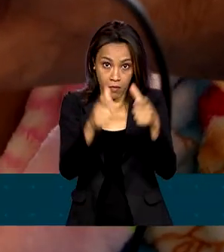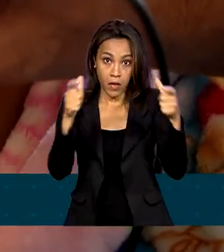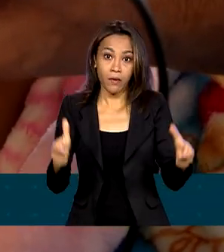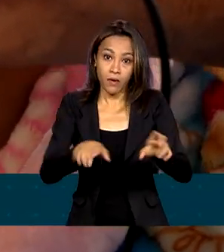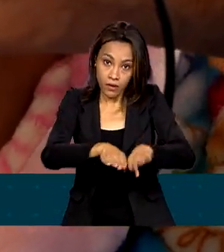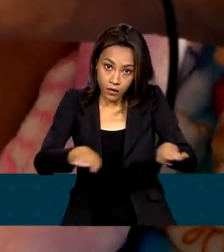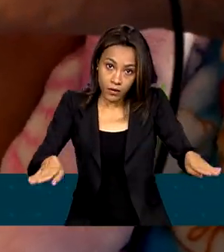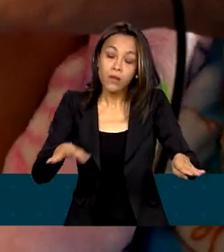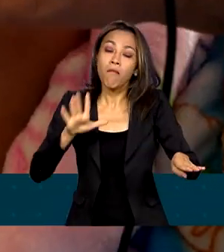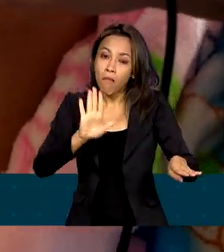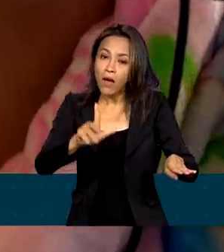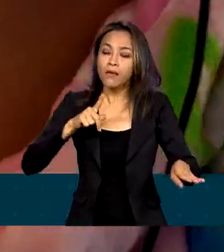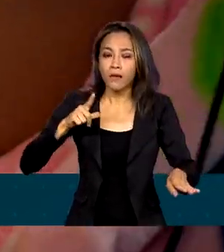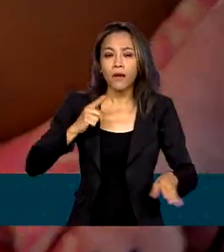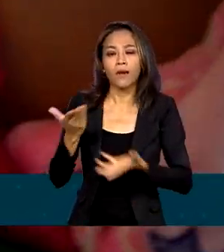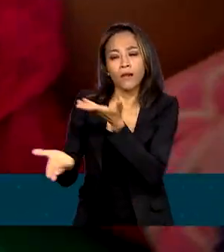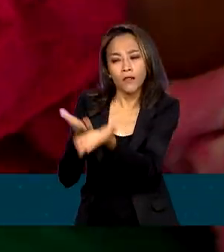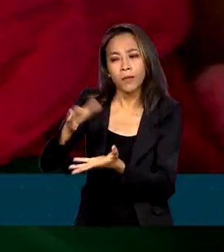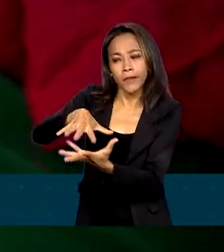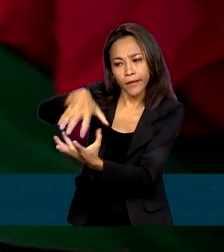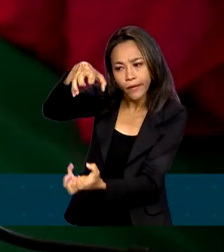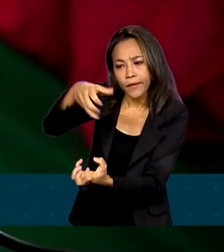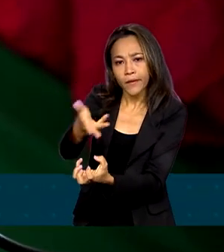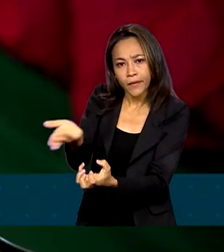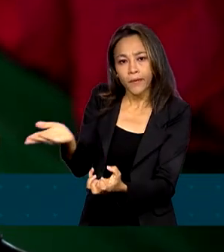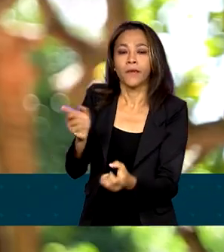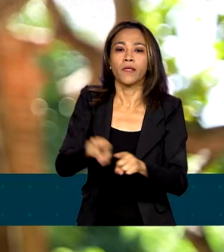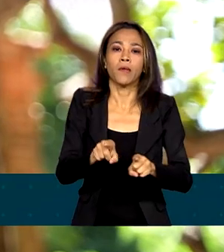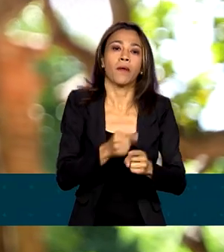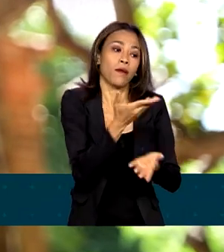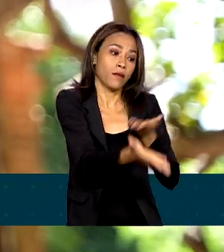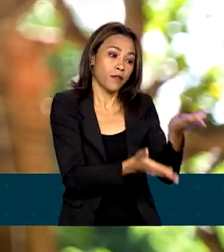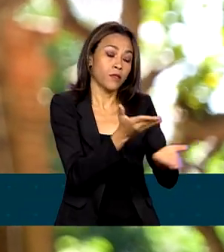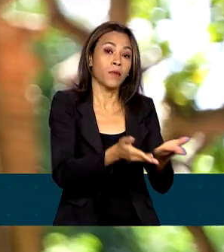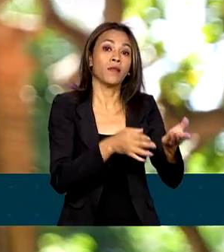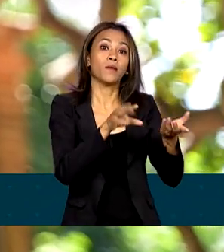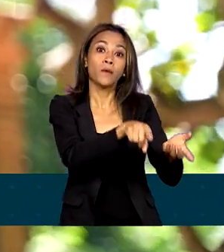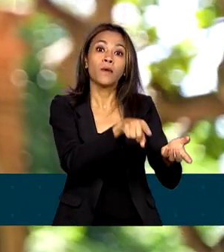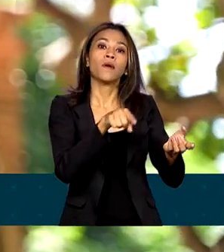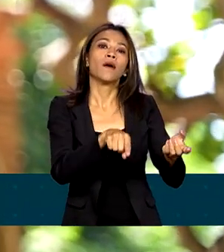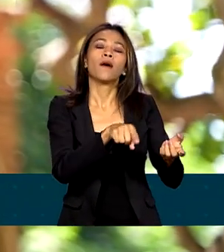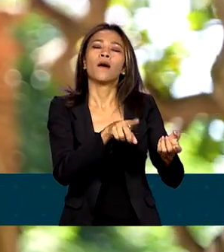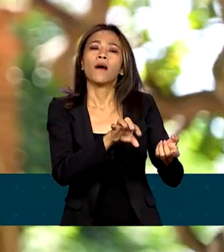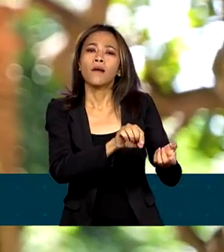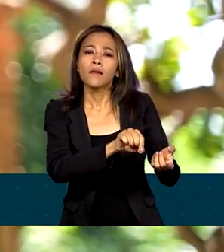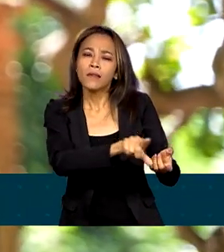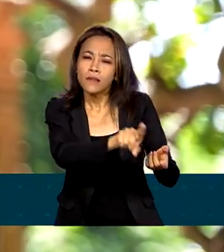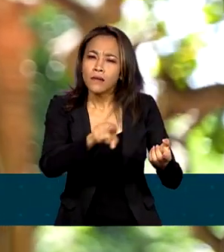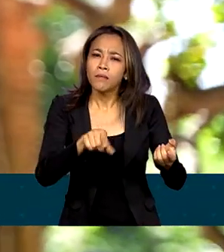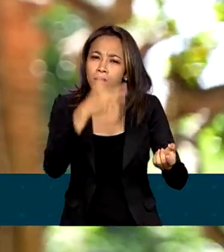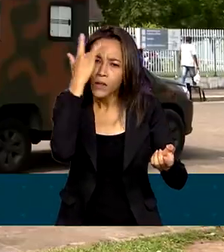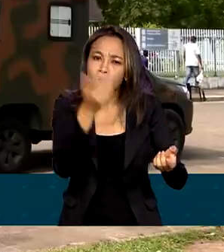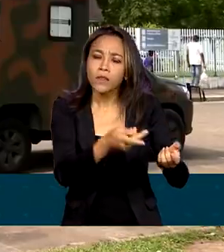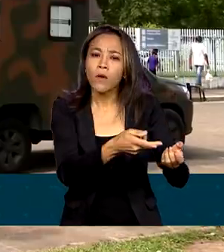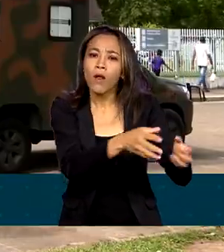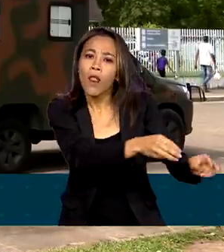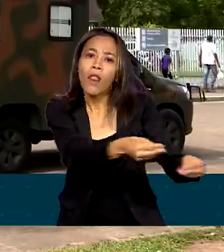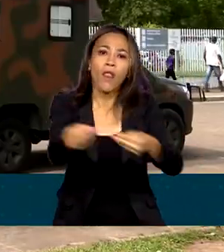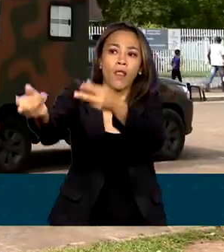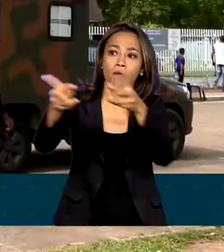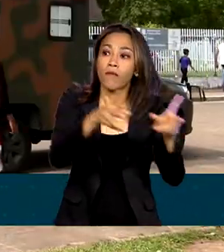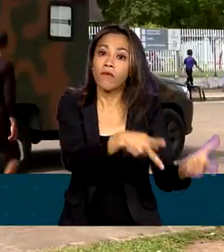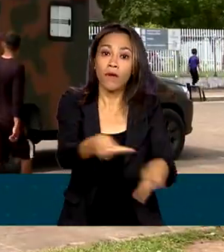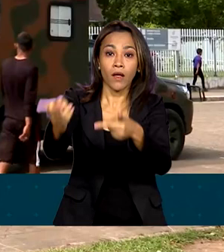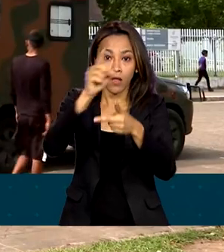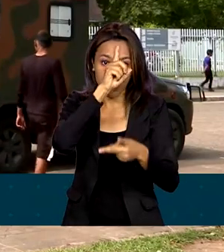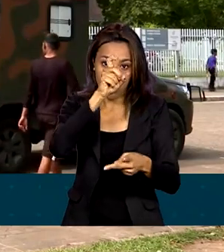há o atendimento de idosos e gestantes. Exames são realizados e os casos mais graves são encaminhados para hospitais da região. Entre eles,